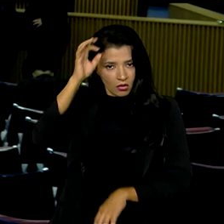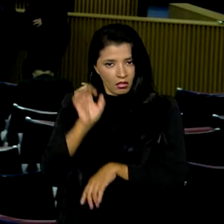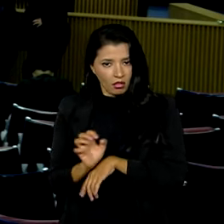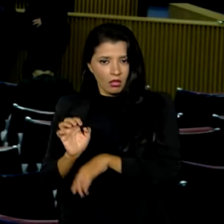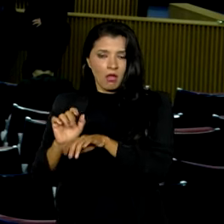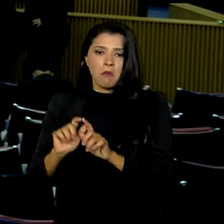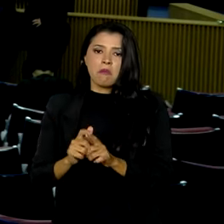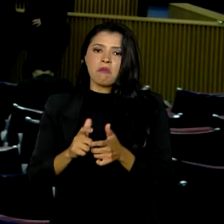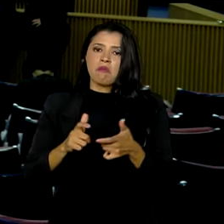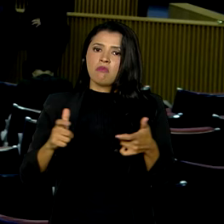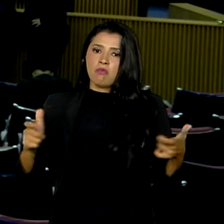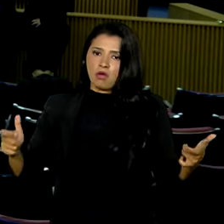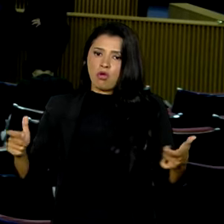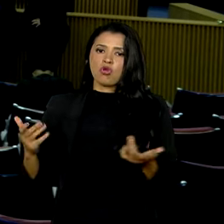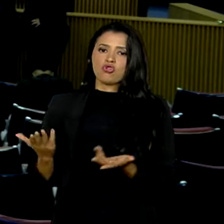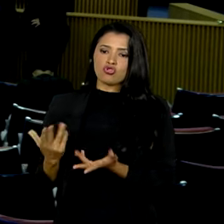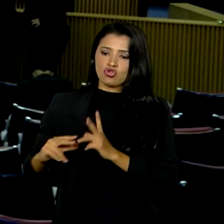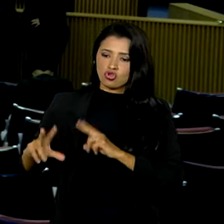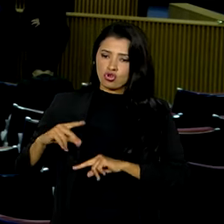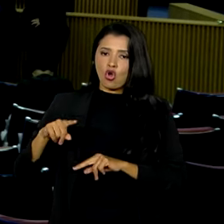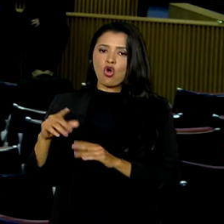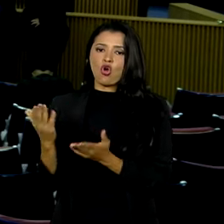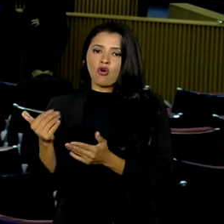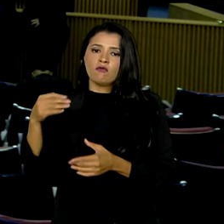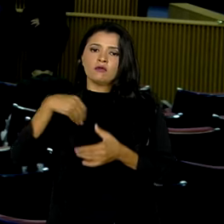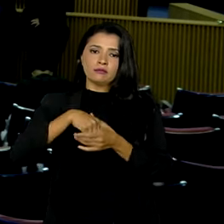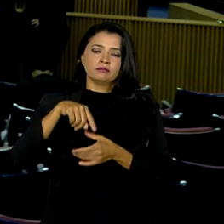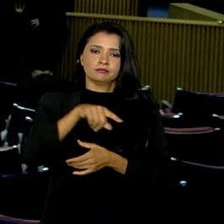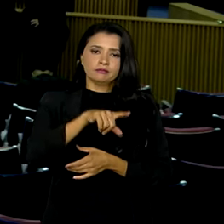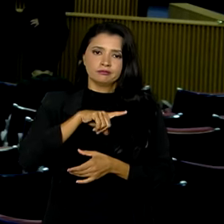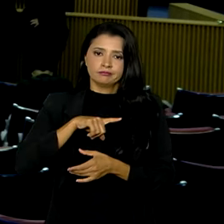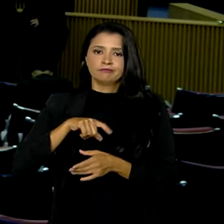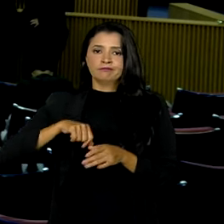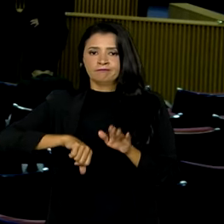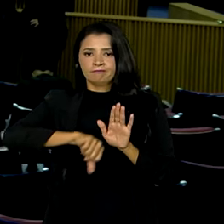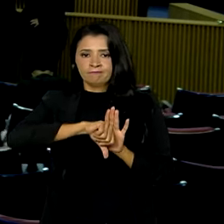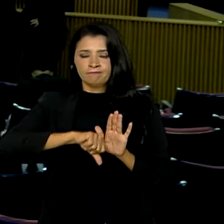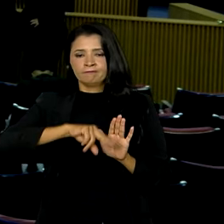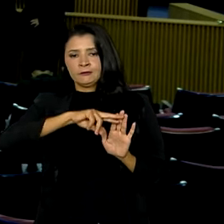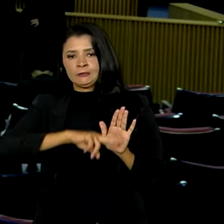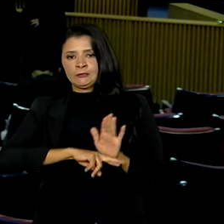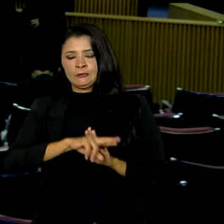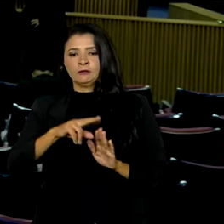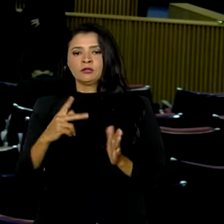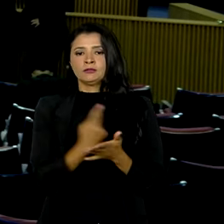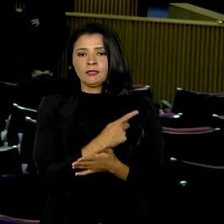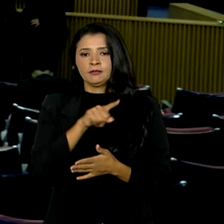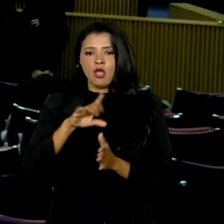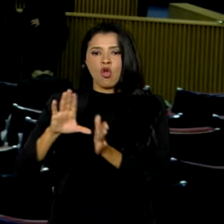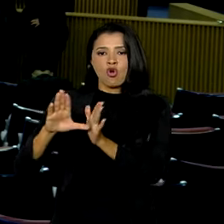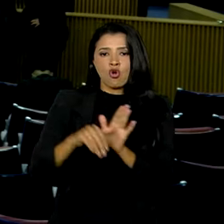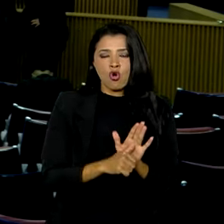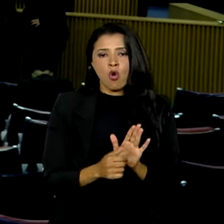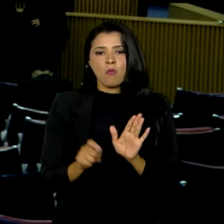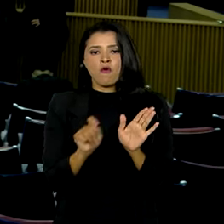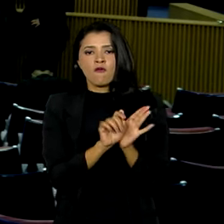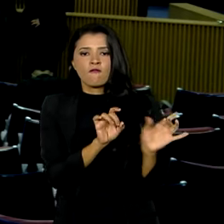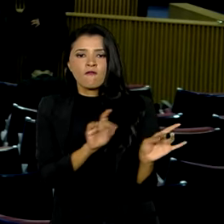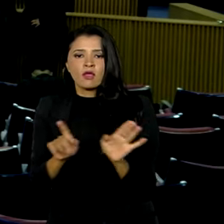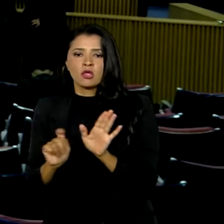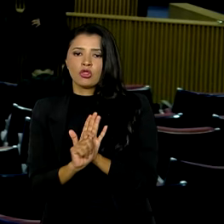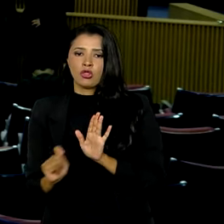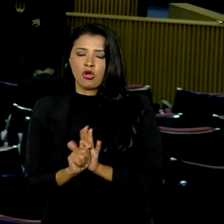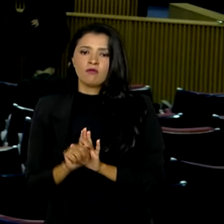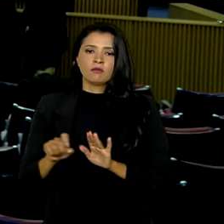número de jovens nesse sistema. Os atos infracionais mais comuns são roubo, tráfico de drogas,